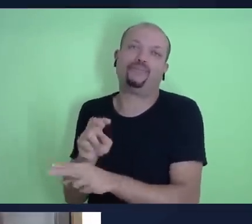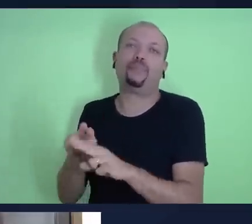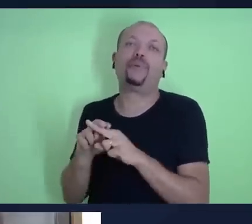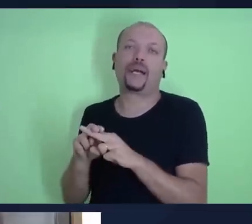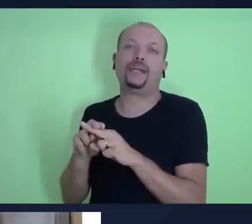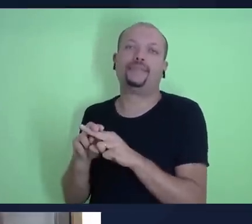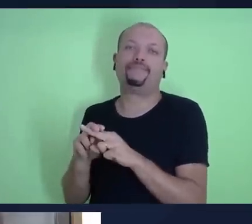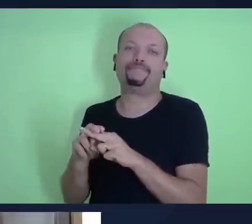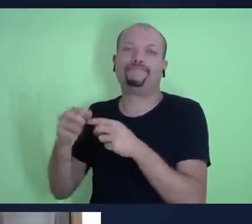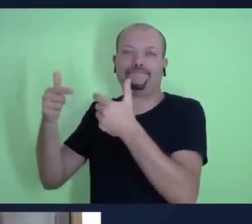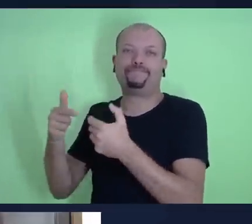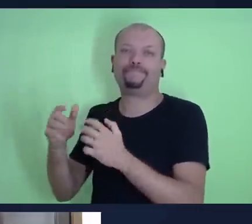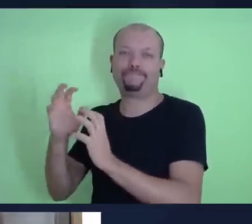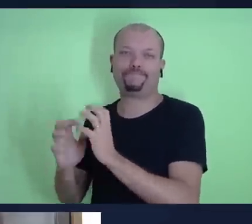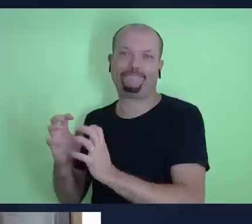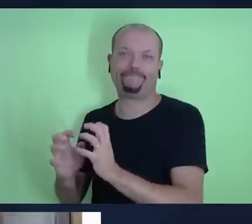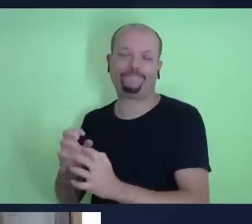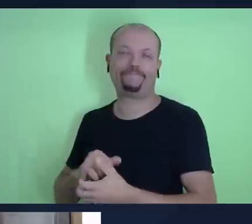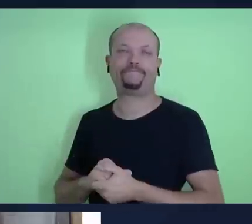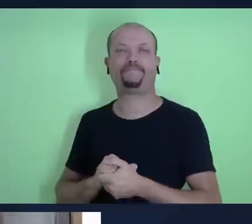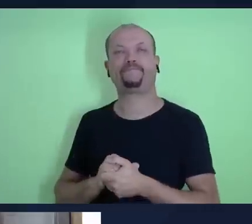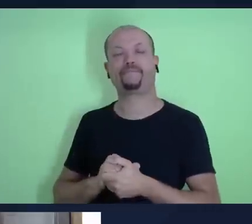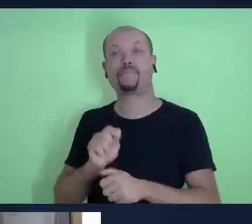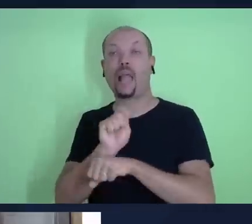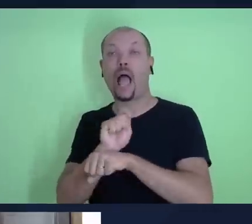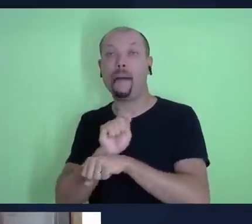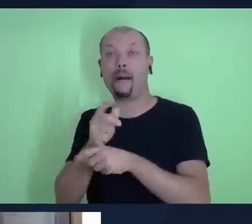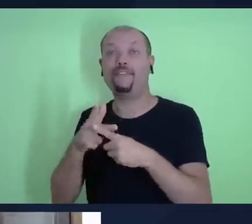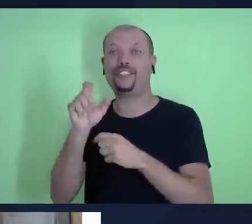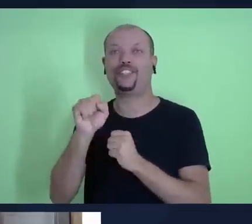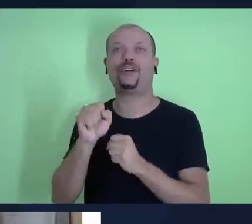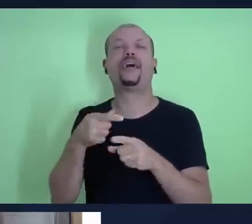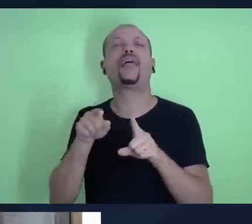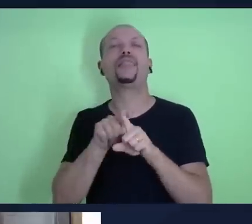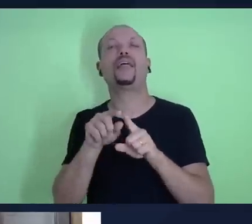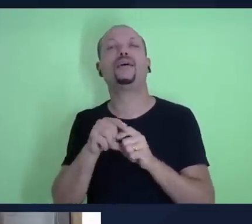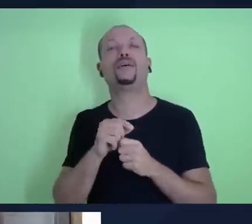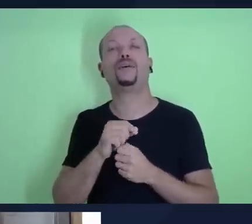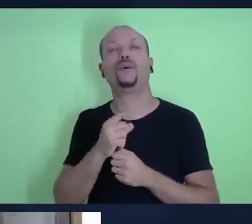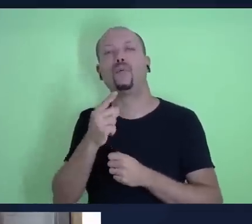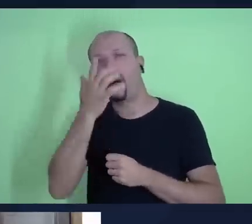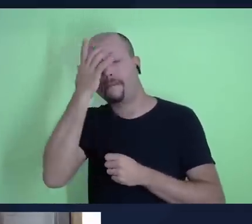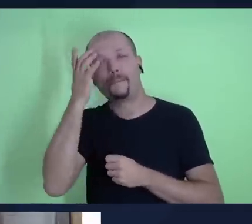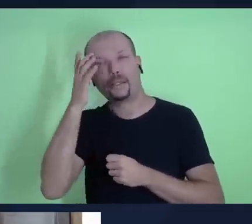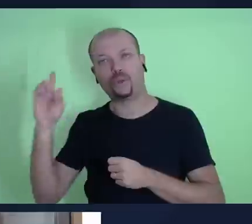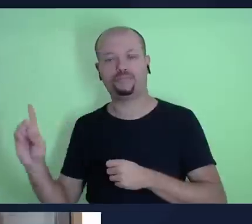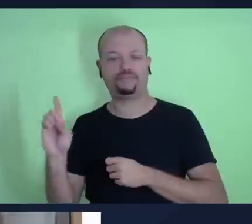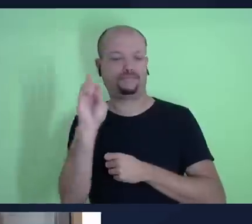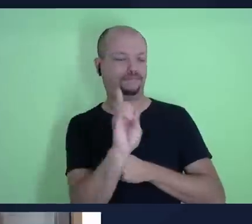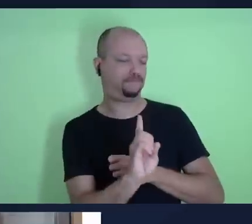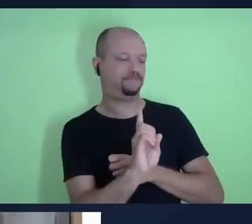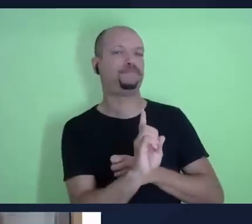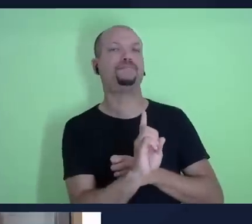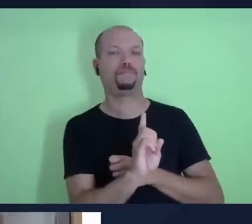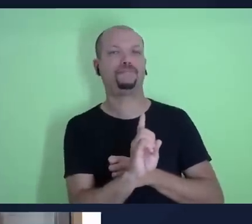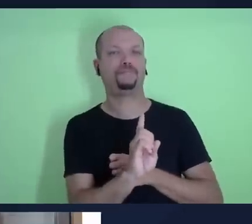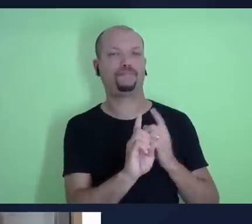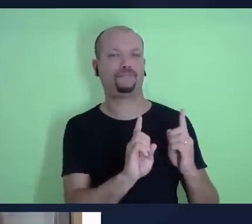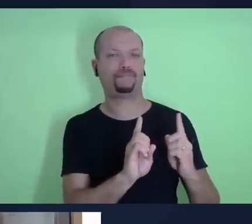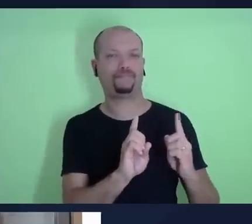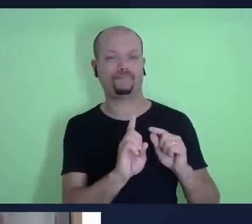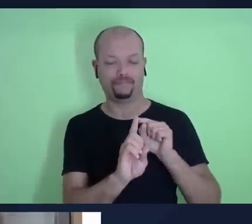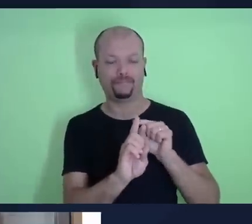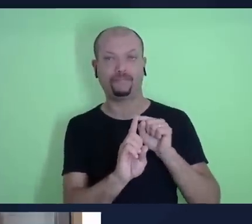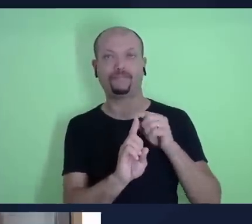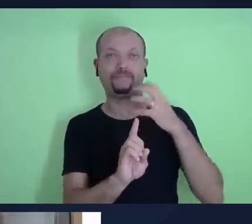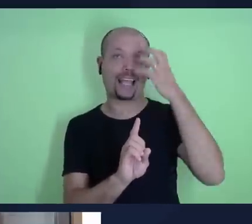Uma vez Abraão vitorioso, ele recebe a visita de um, de uma pessoa ilustre, recebe a visita do rei